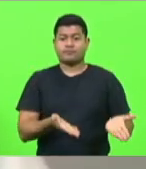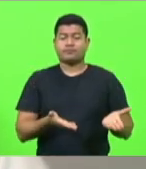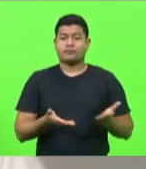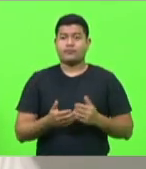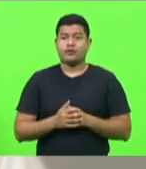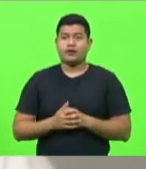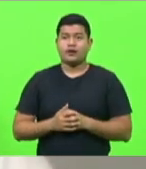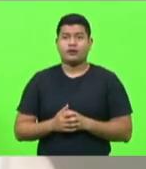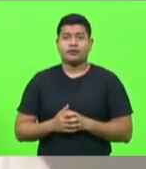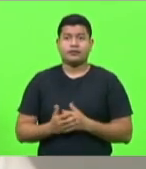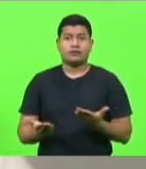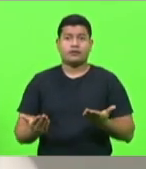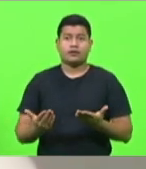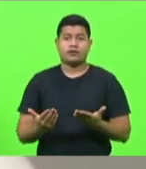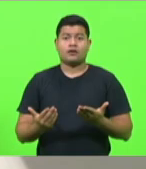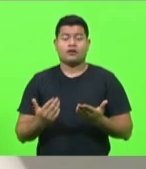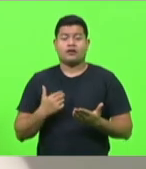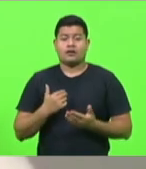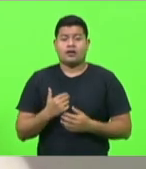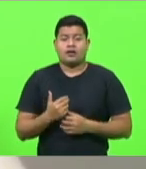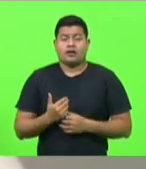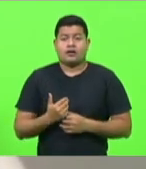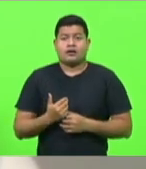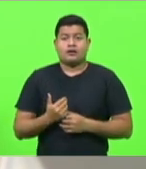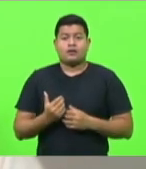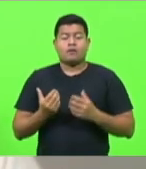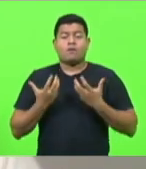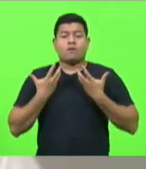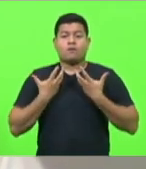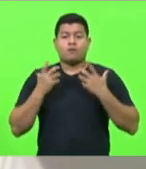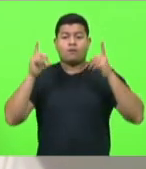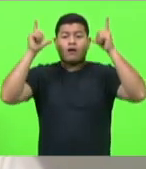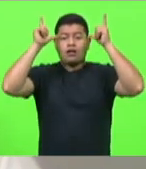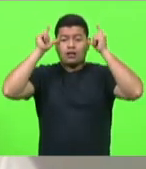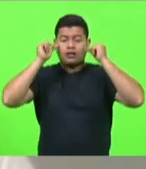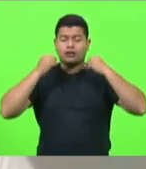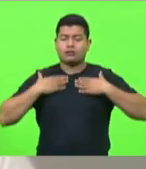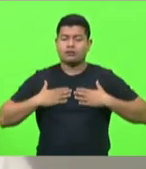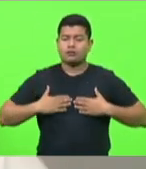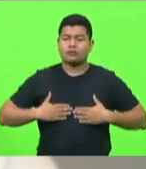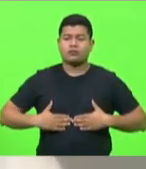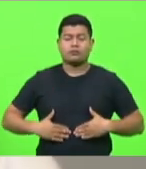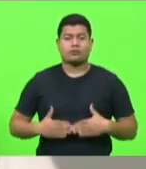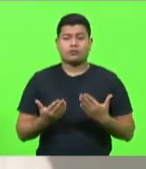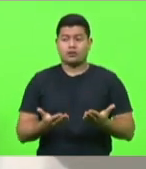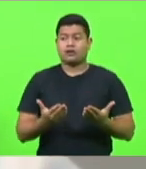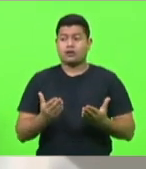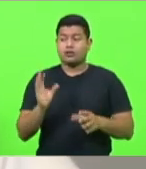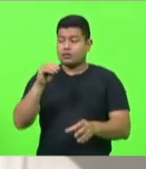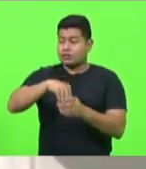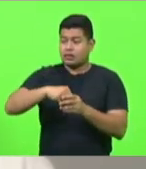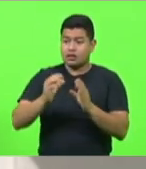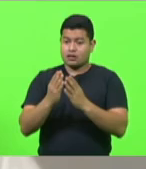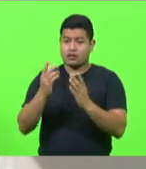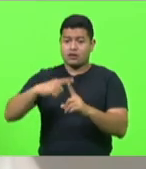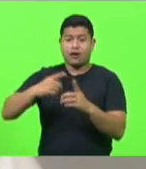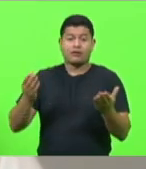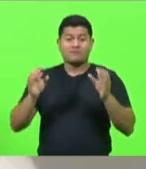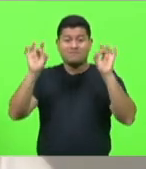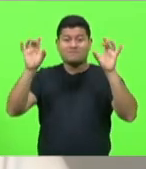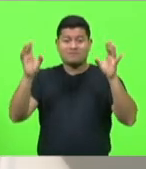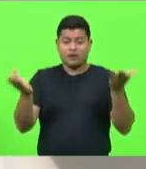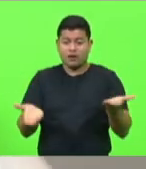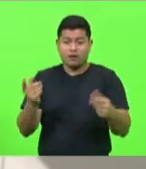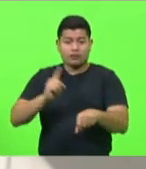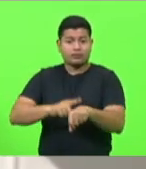tente restringir o alívio espiritual e emocional que essas pessoas estão procurando. E, especialmente, nesse momento. Nesse